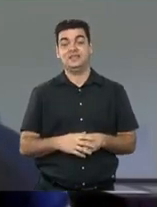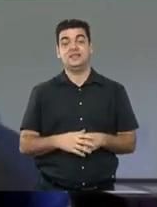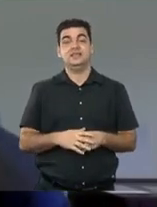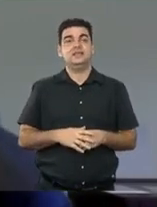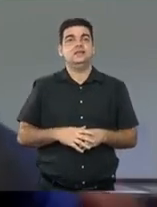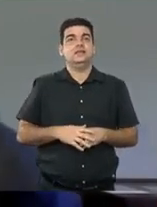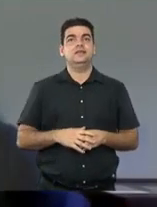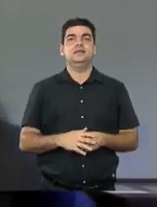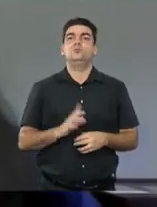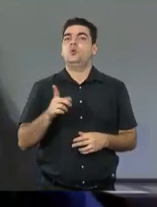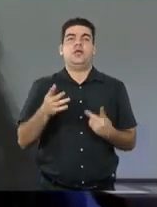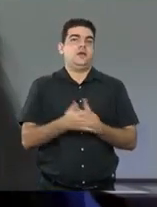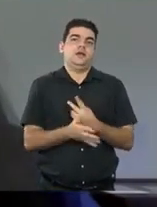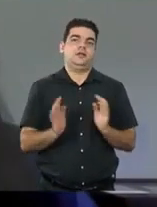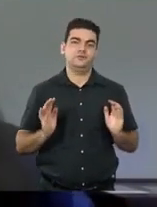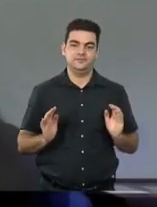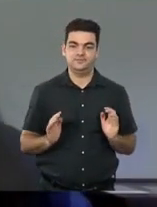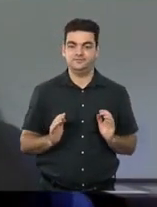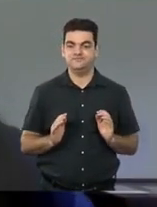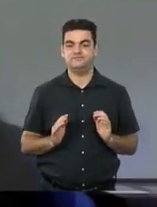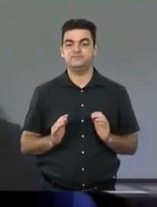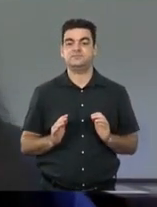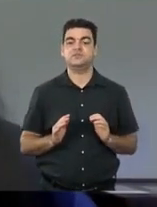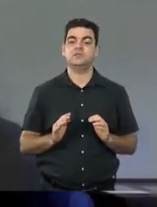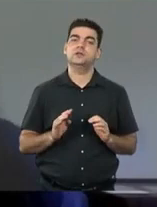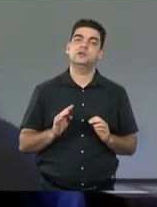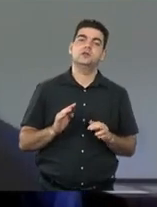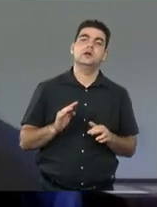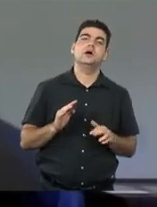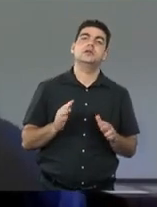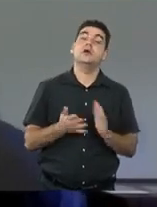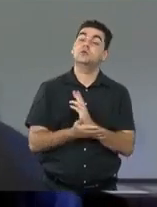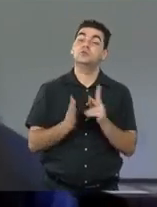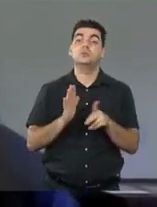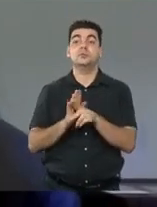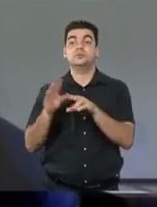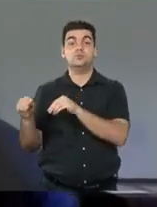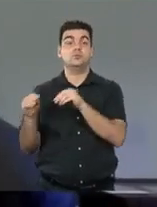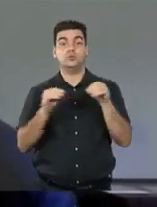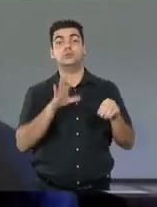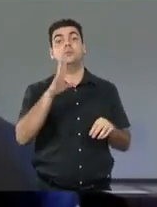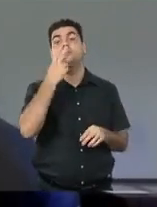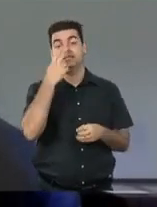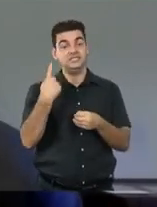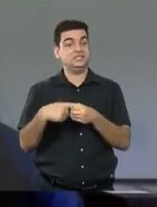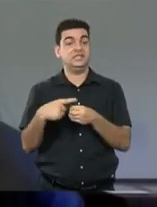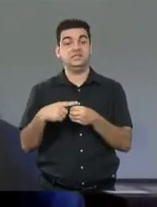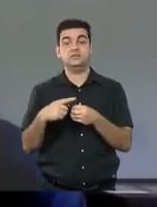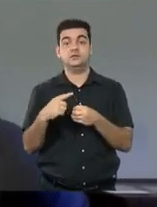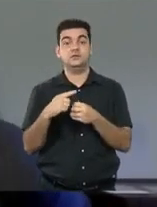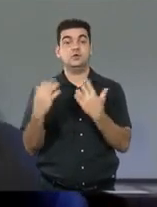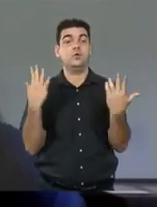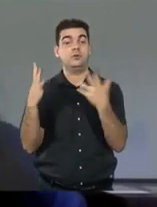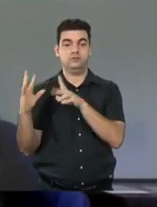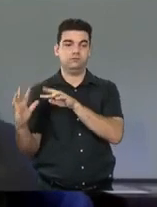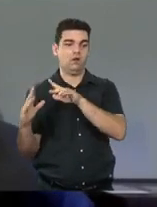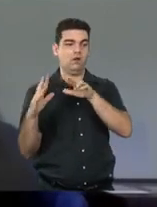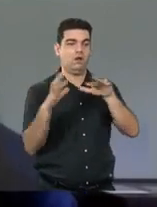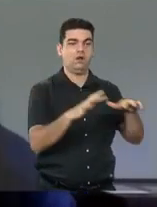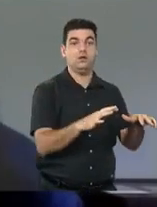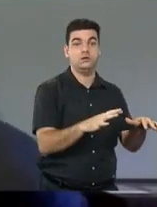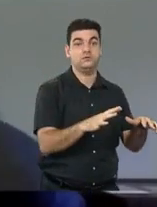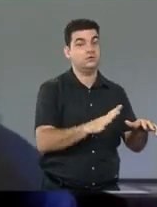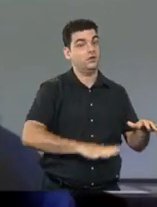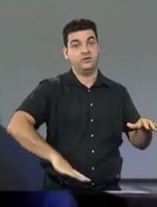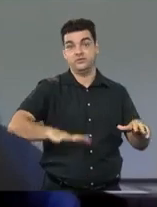não existe um indígena que feio ficou ou que é da cidade, né? A cidade que chegou até a gente, a cidade é um